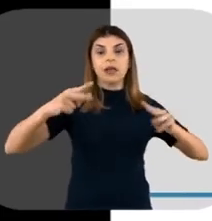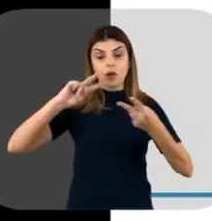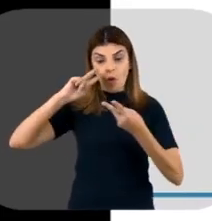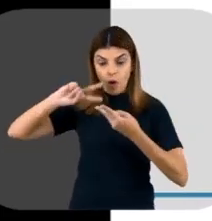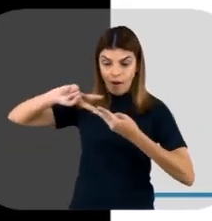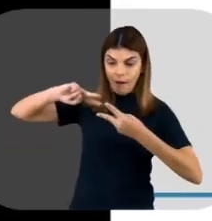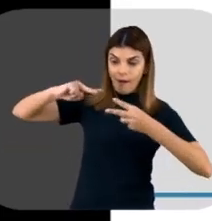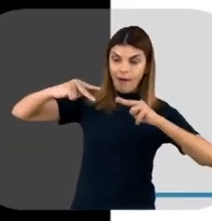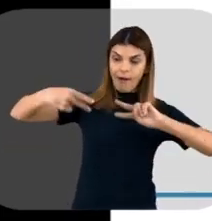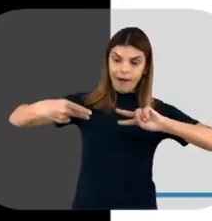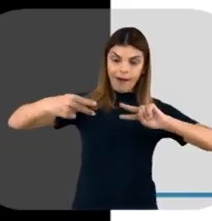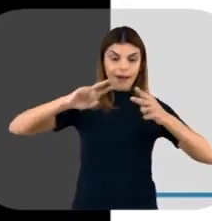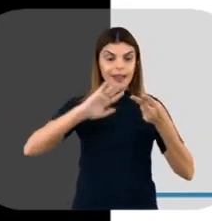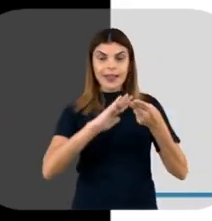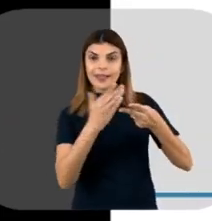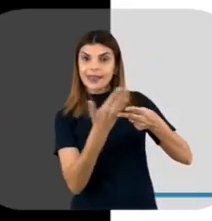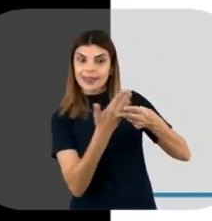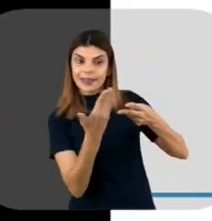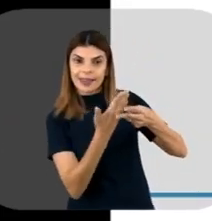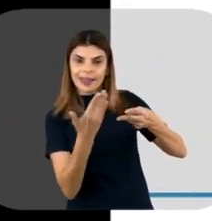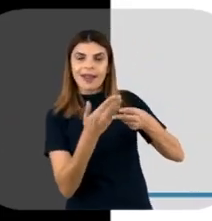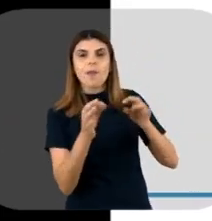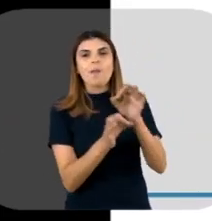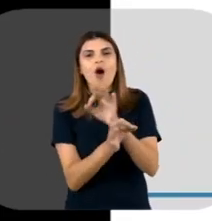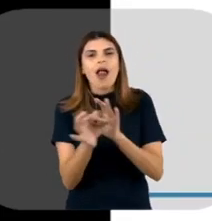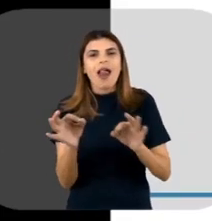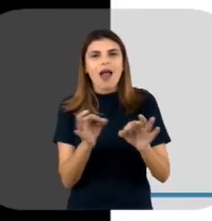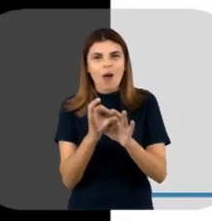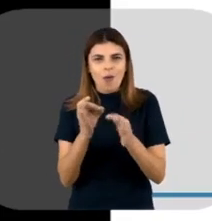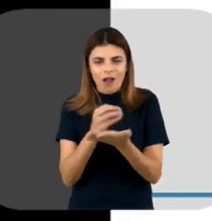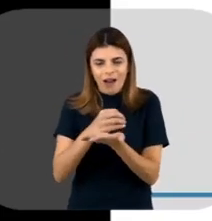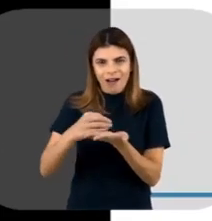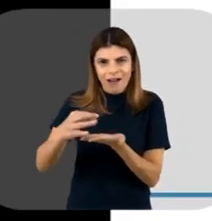voltadas para a parte interna da molécula.